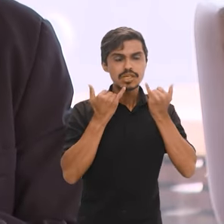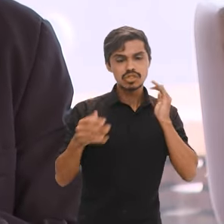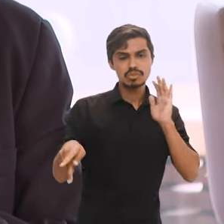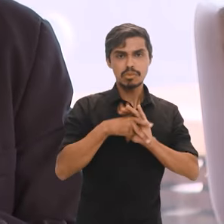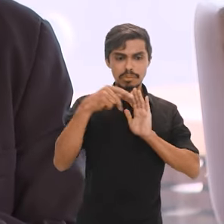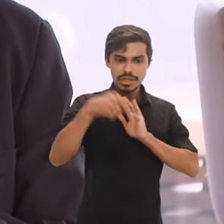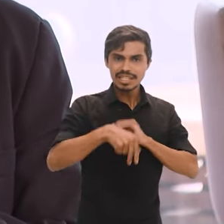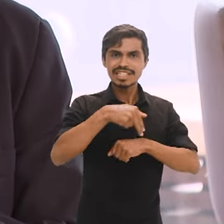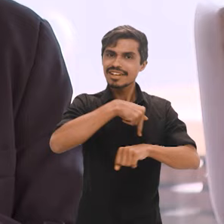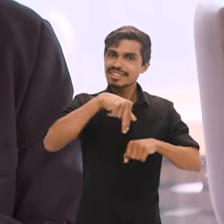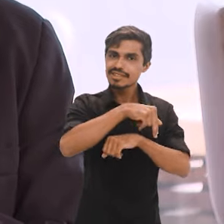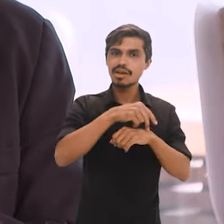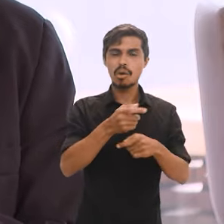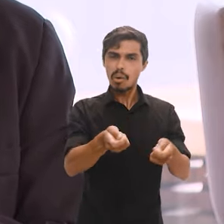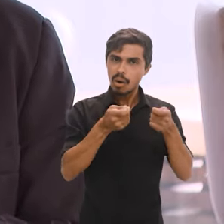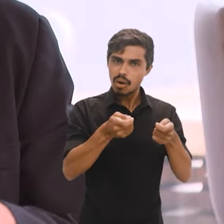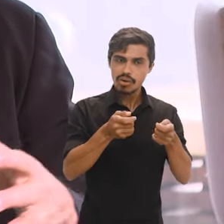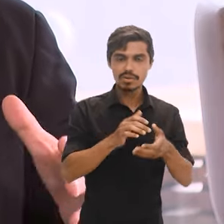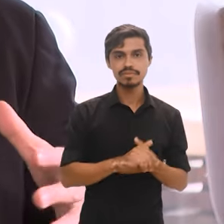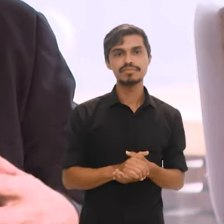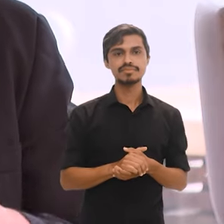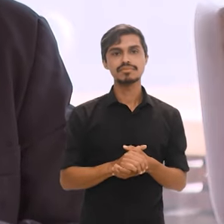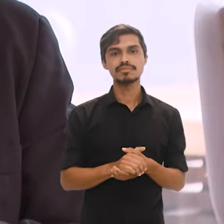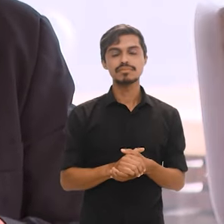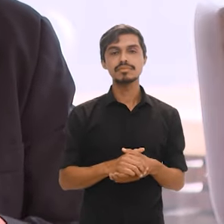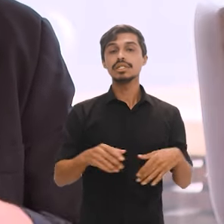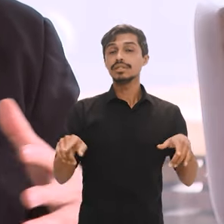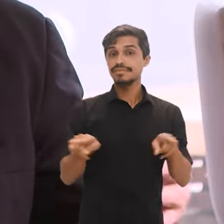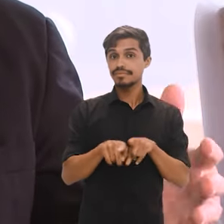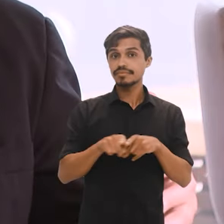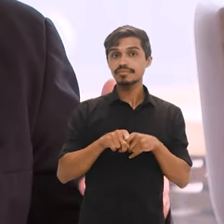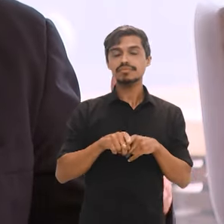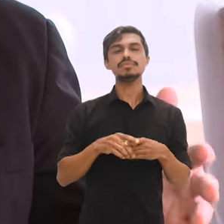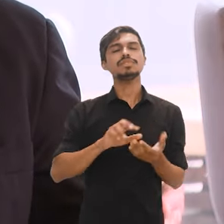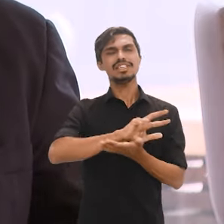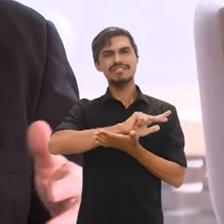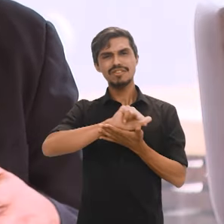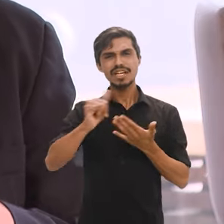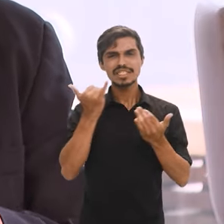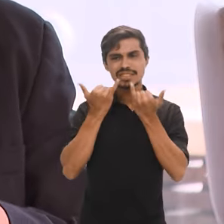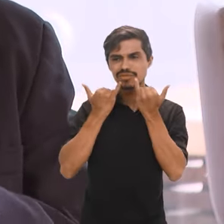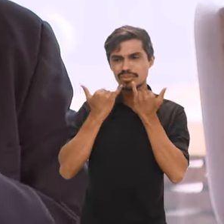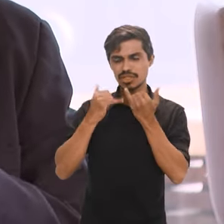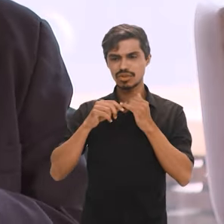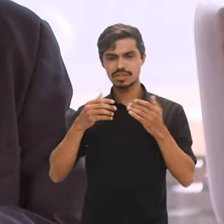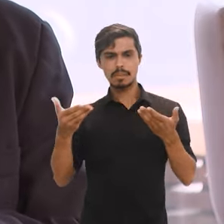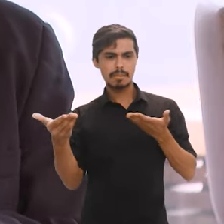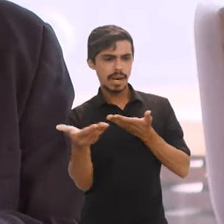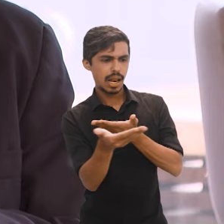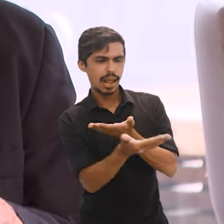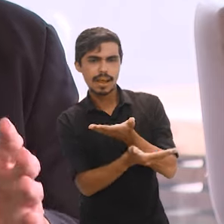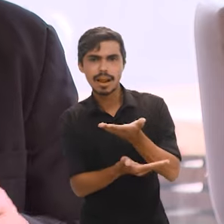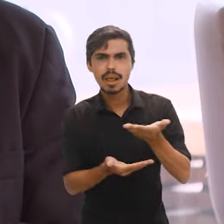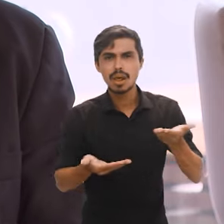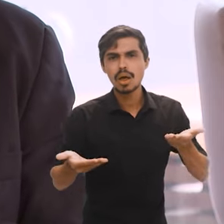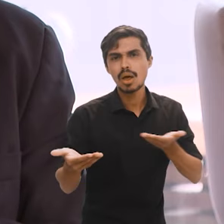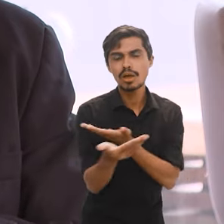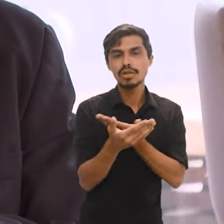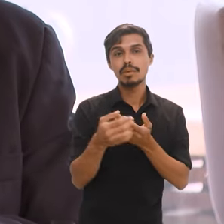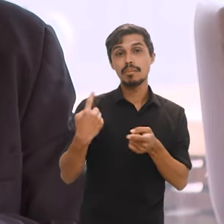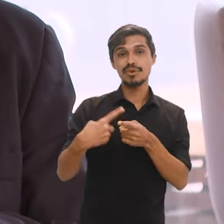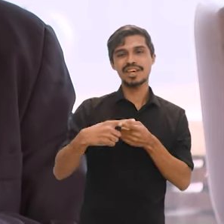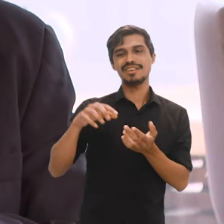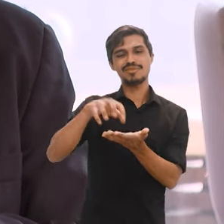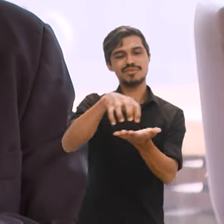de vista nacional. Ao mesmo tempo, integrar as diferentes informações que estão hoje depositadas em diferentes